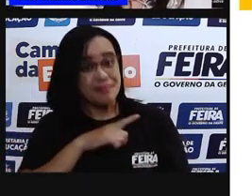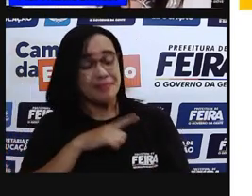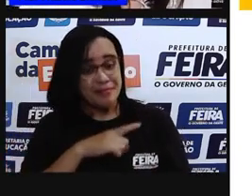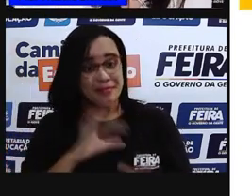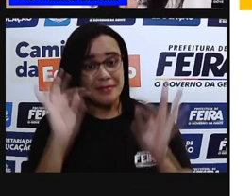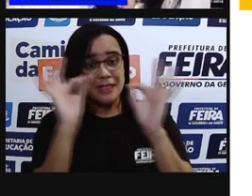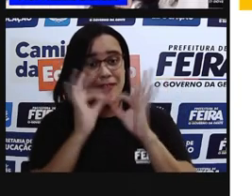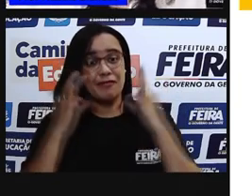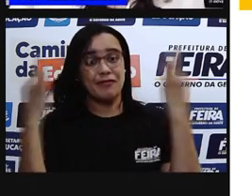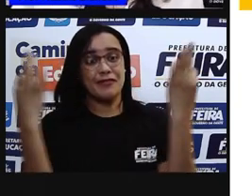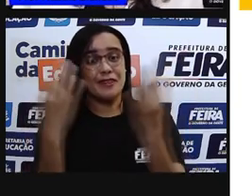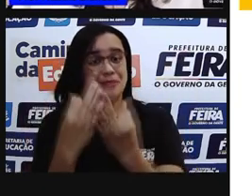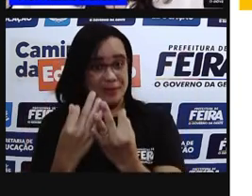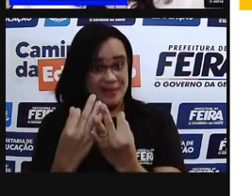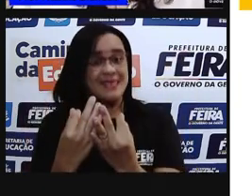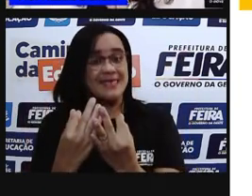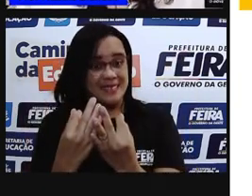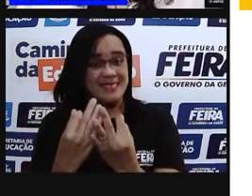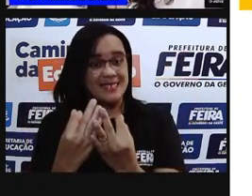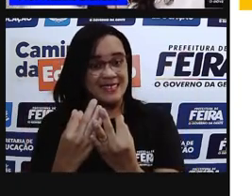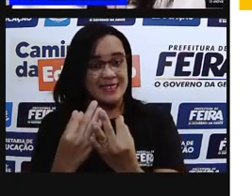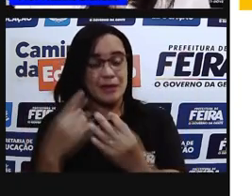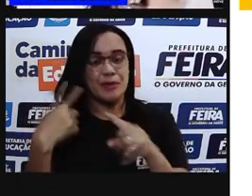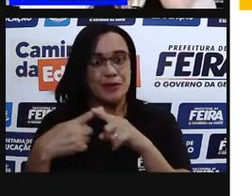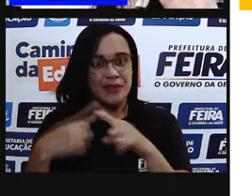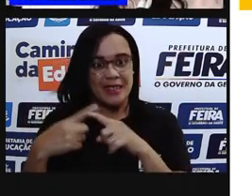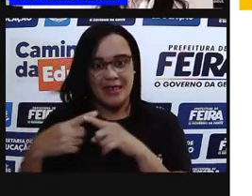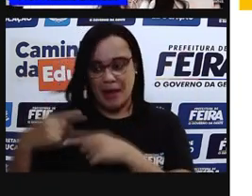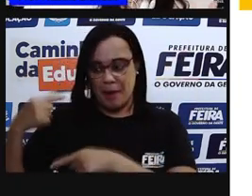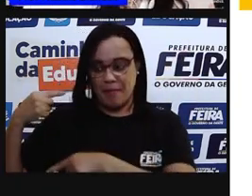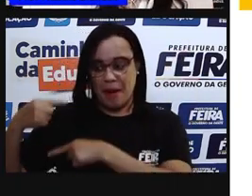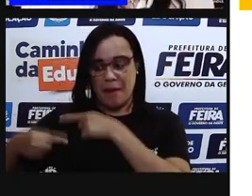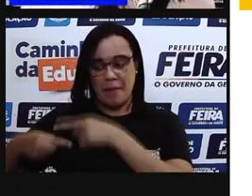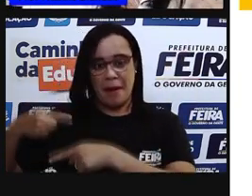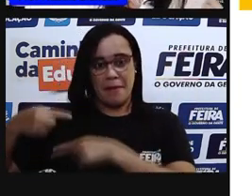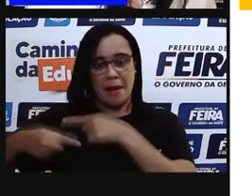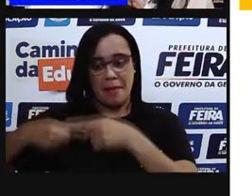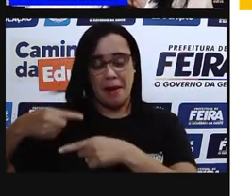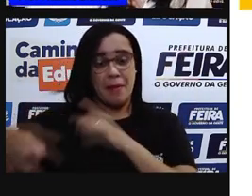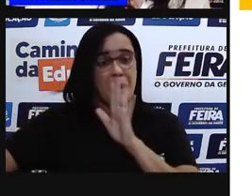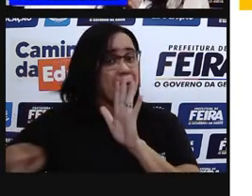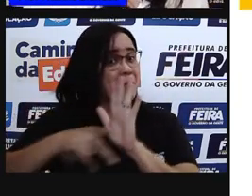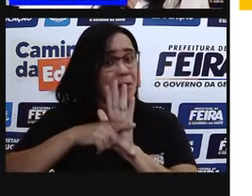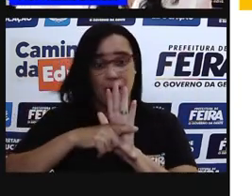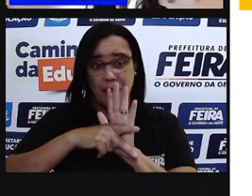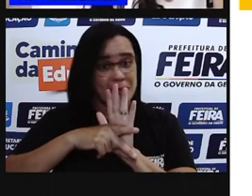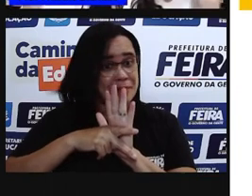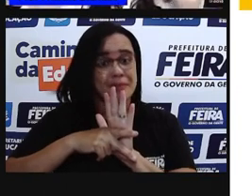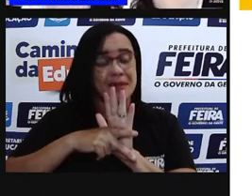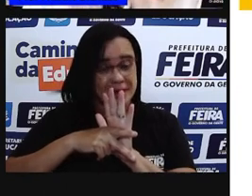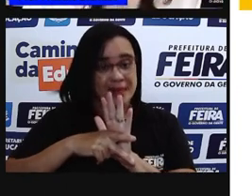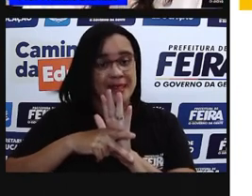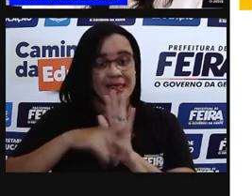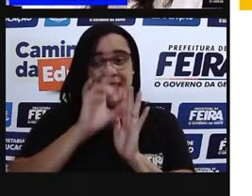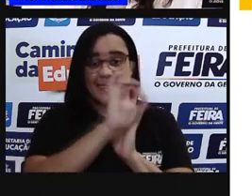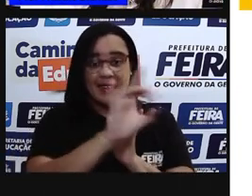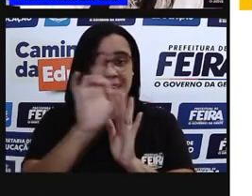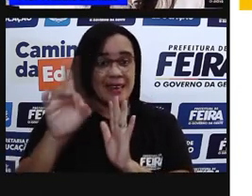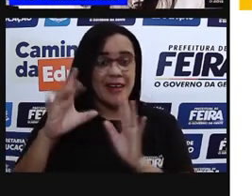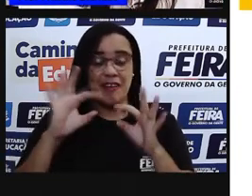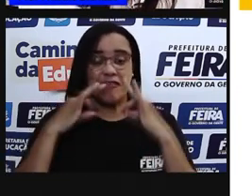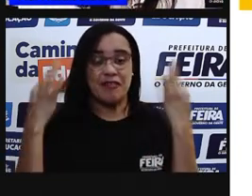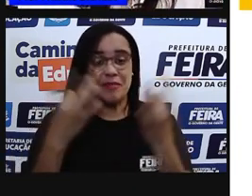genéticas, vieram da nossa mãe. E os outros 50% do nosso pai. E aí então, forma